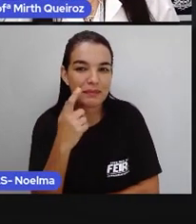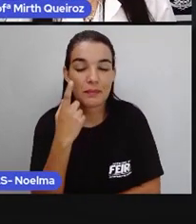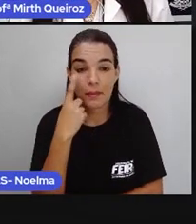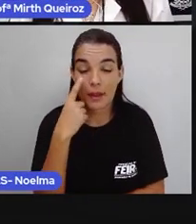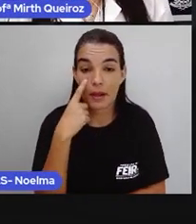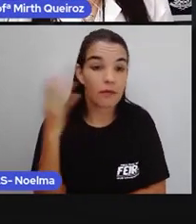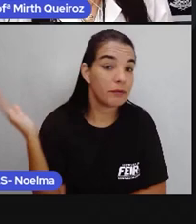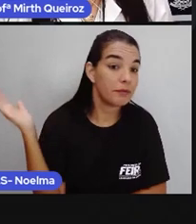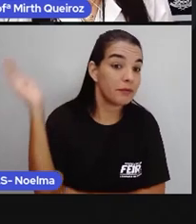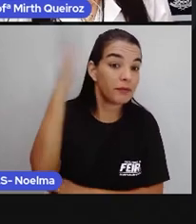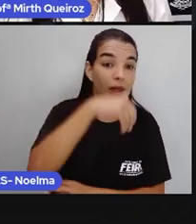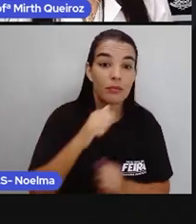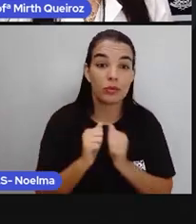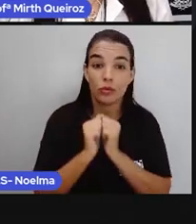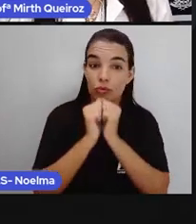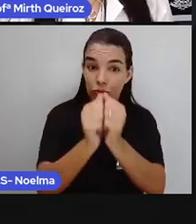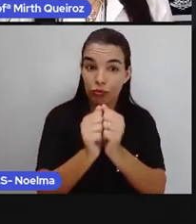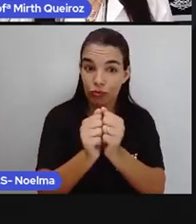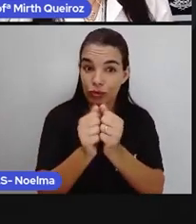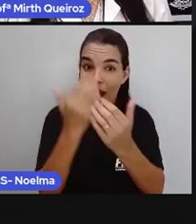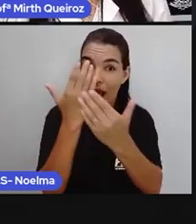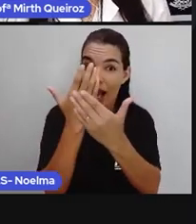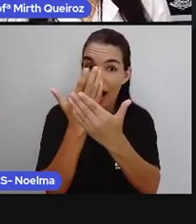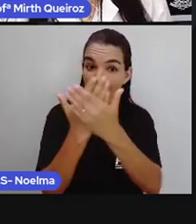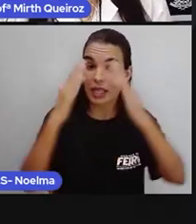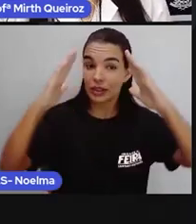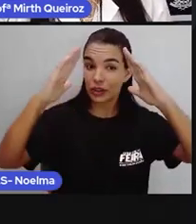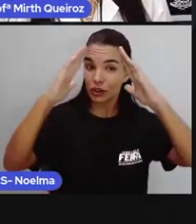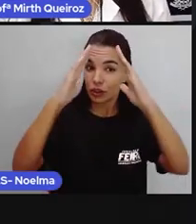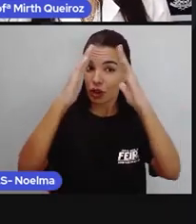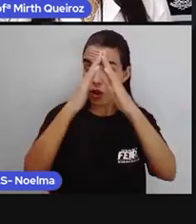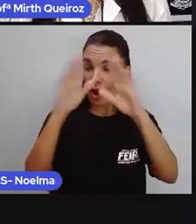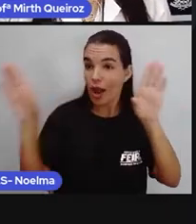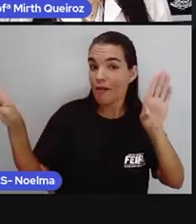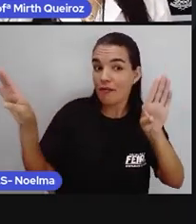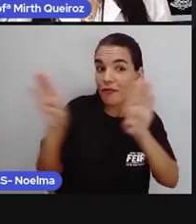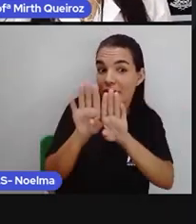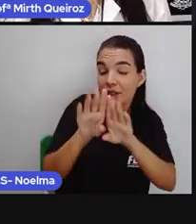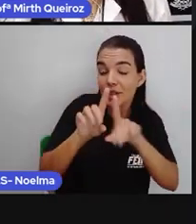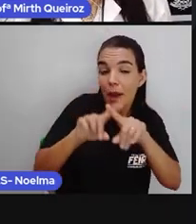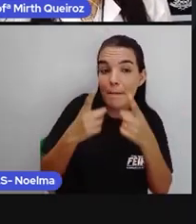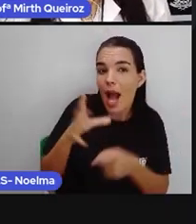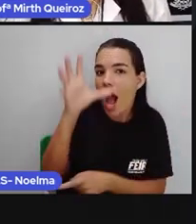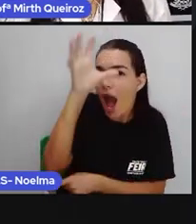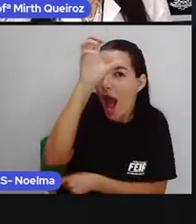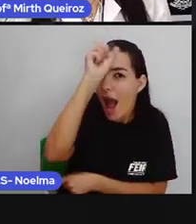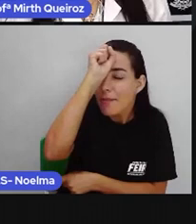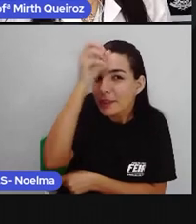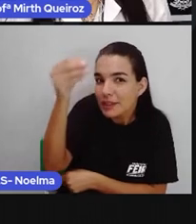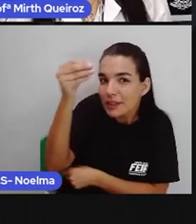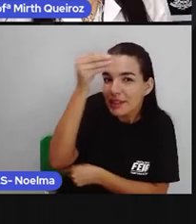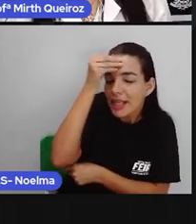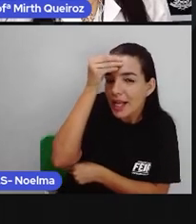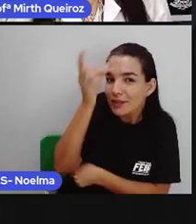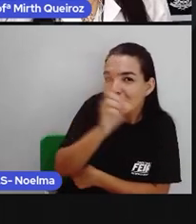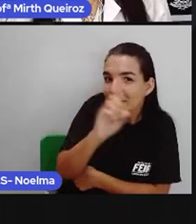Vamos juntos! A escola fecha, mas o aprendizado não para.